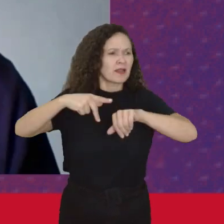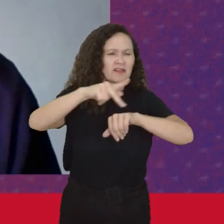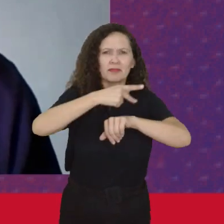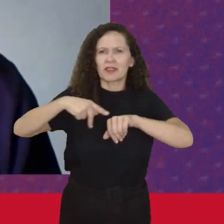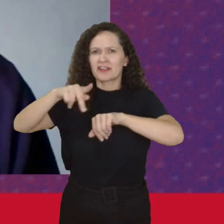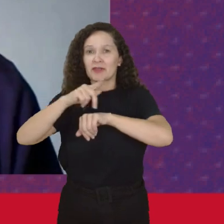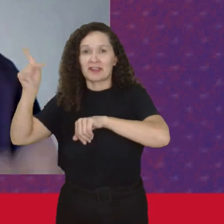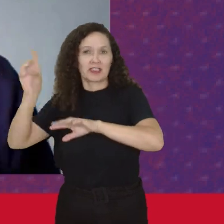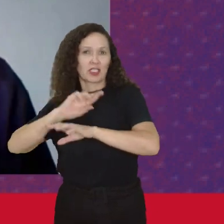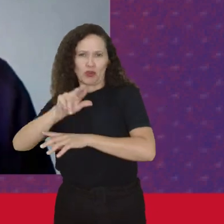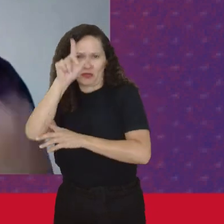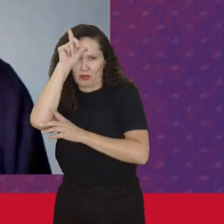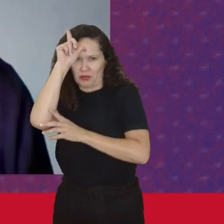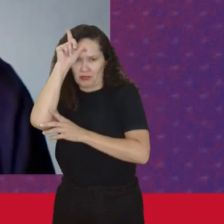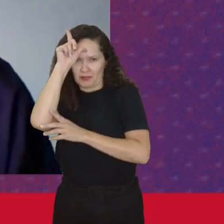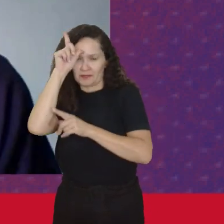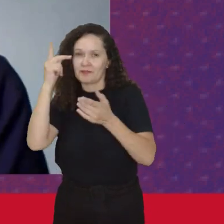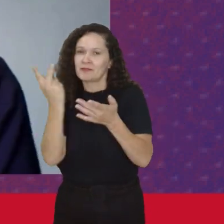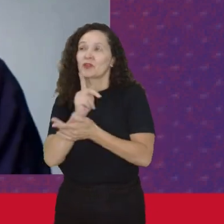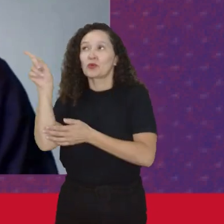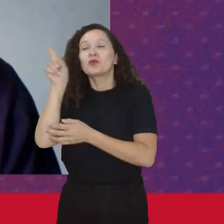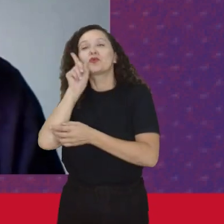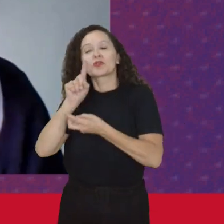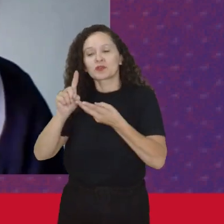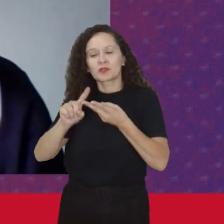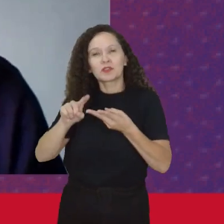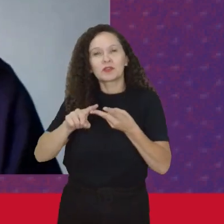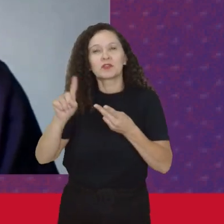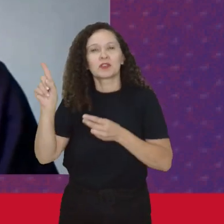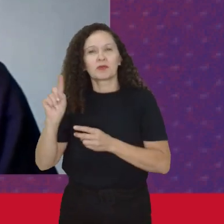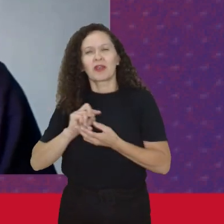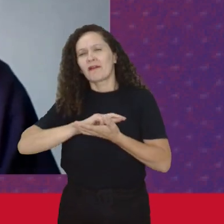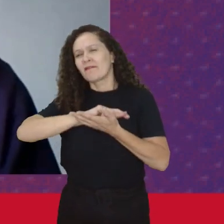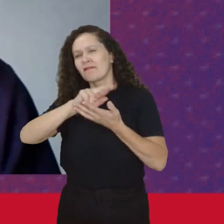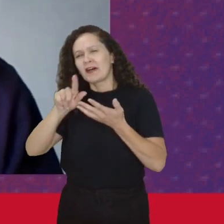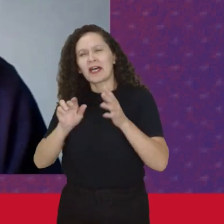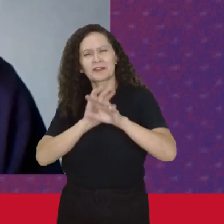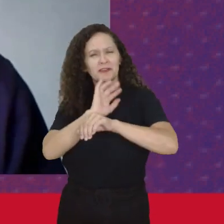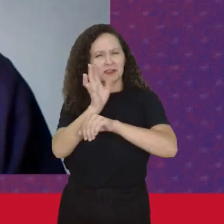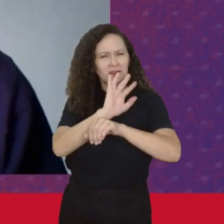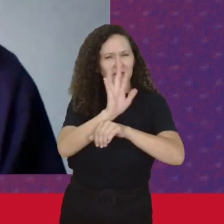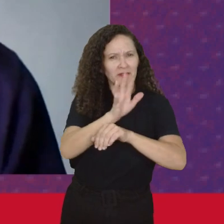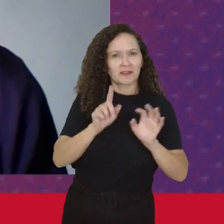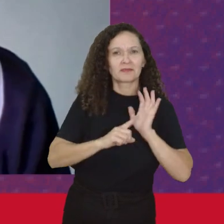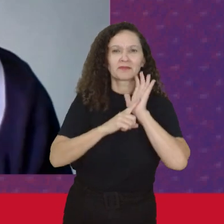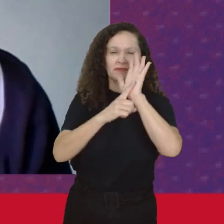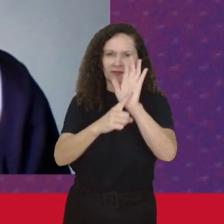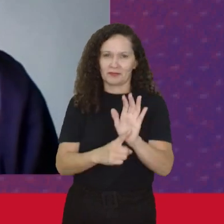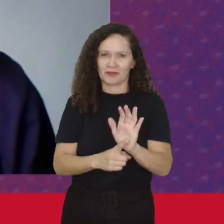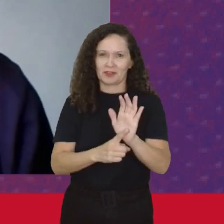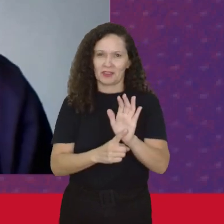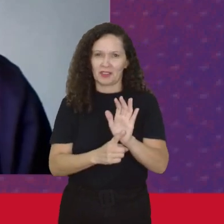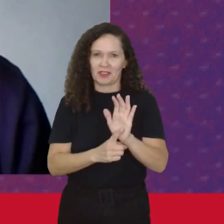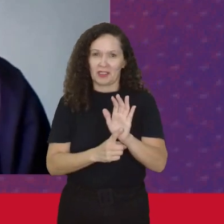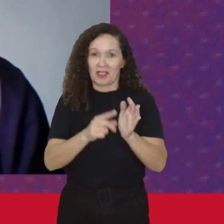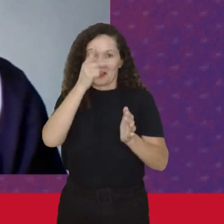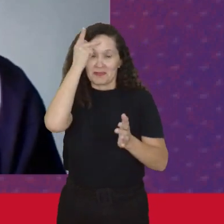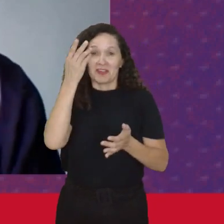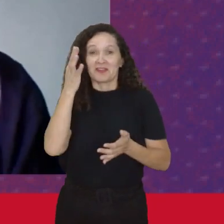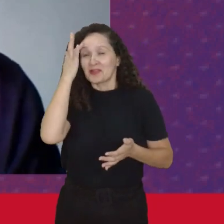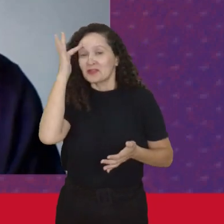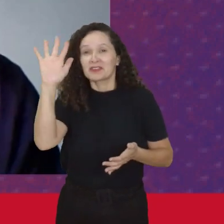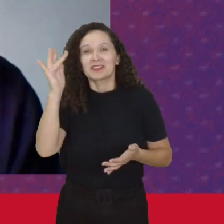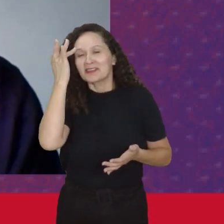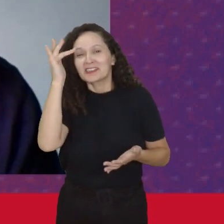foi só na Alemanha Foi nos Estados Unidos Está documentado Em vários filmes A gente vê Que nem todo mundo Sabia ler Então